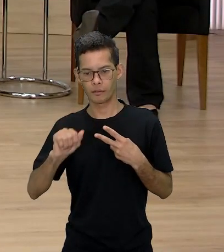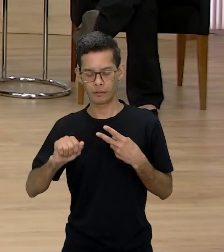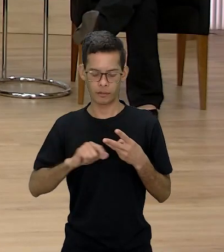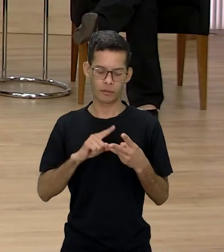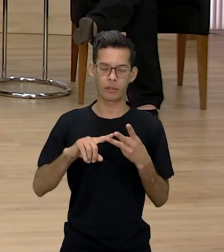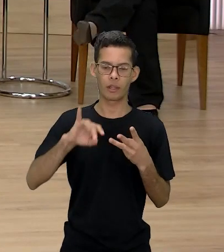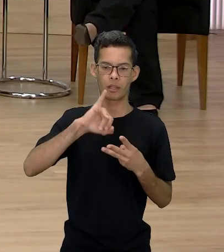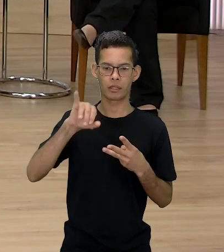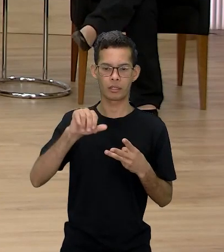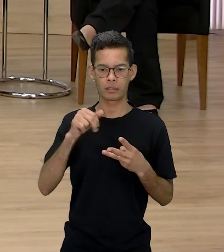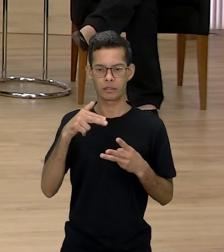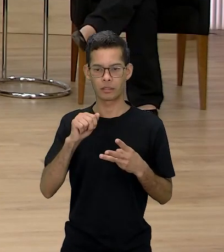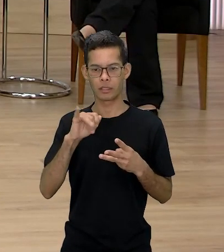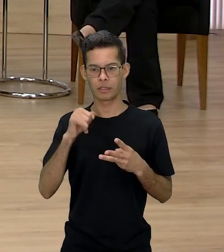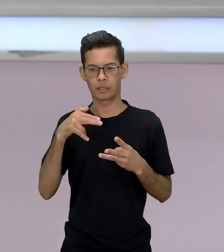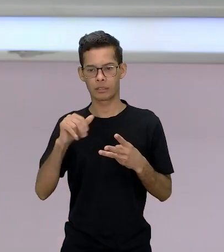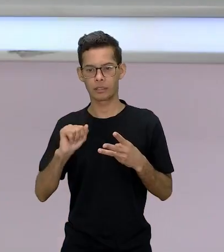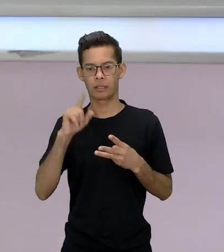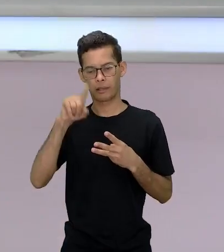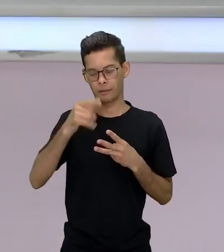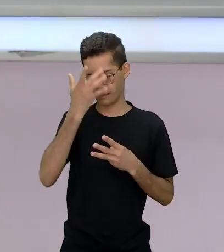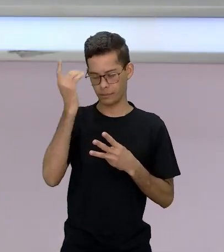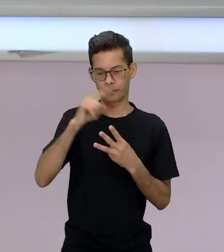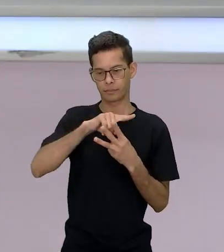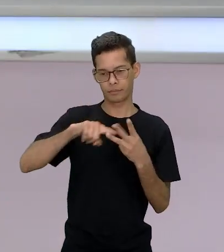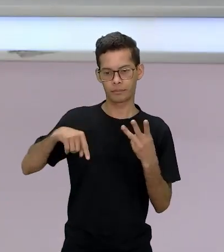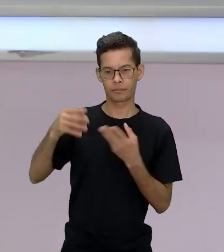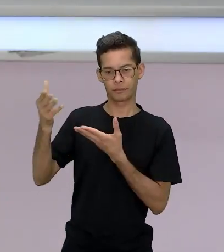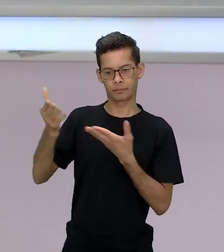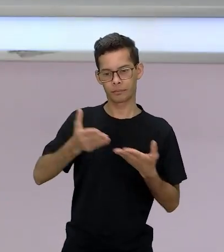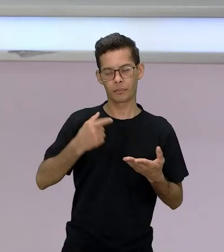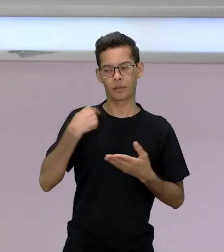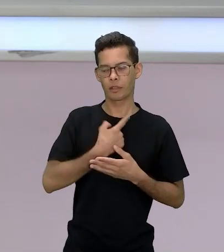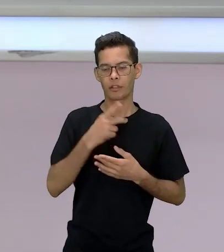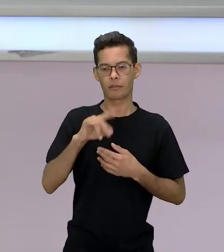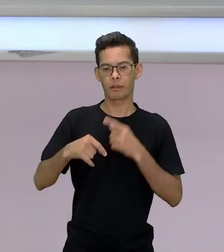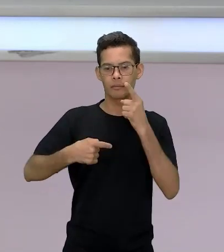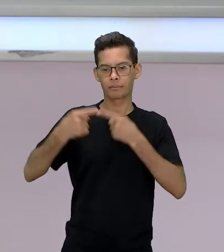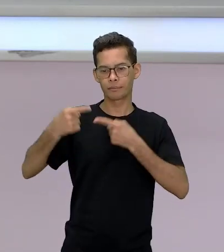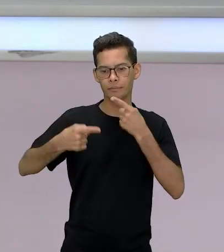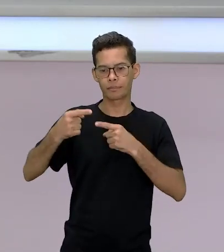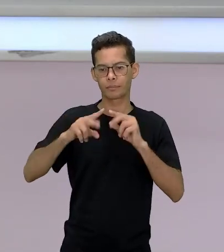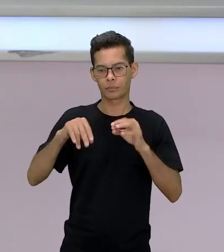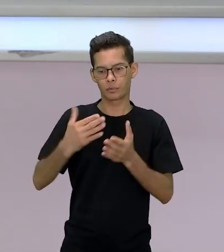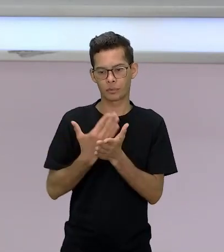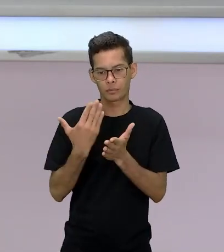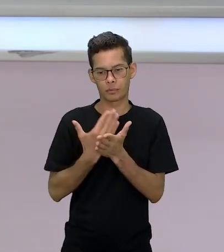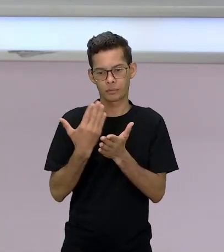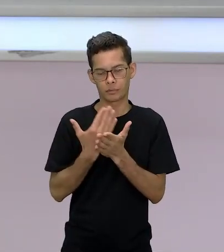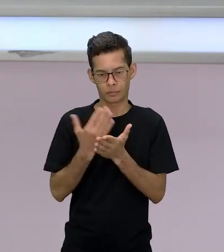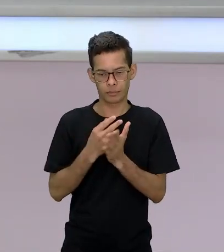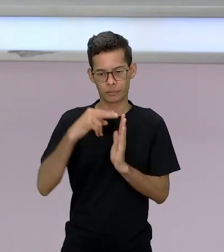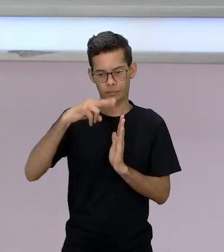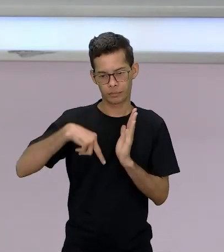Janaína, que são nossas convidadas aqui para discutir a obra no estúdio presencialmente. Mas temos três